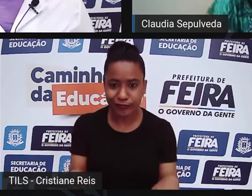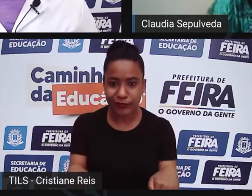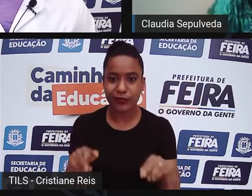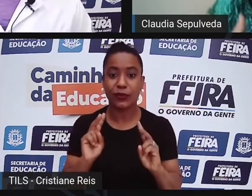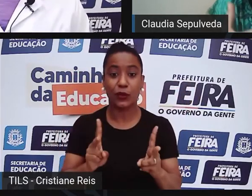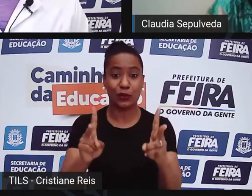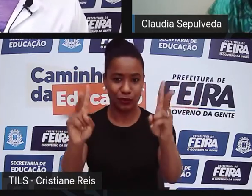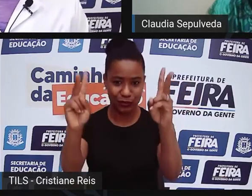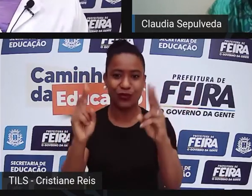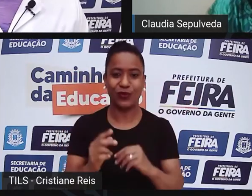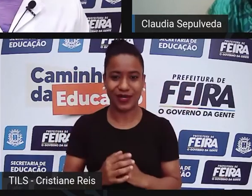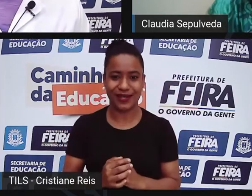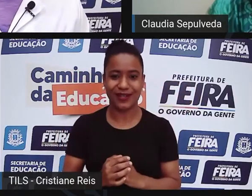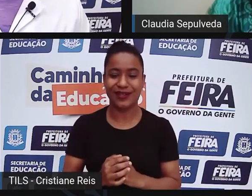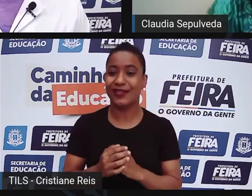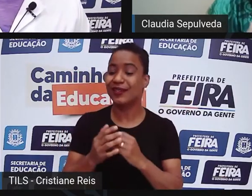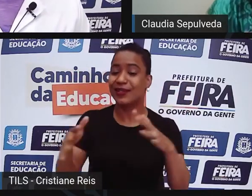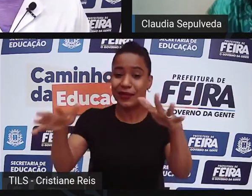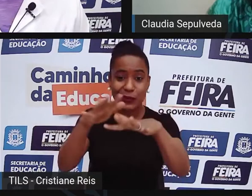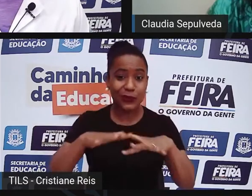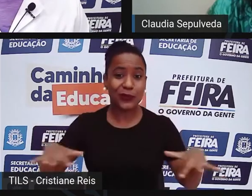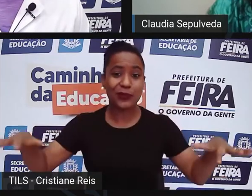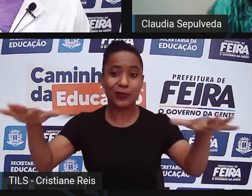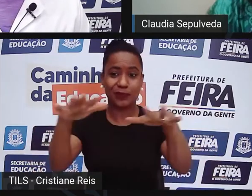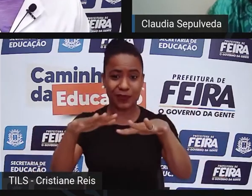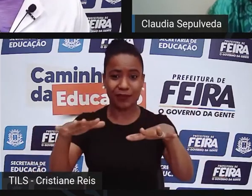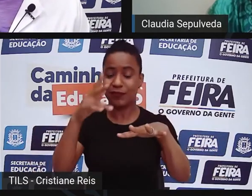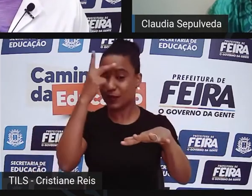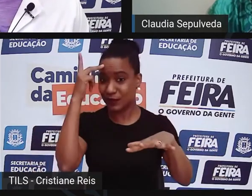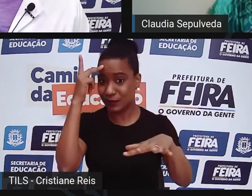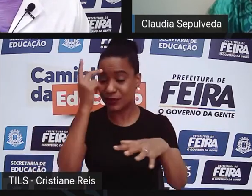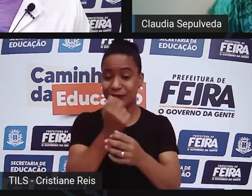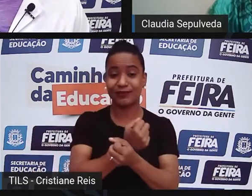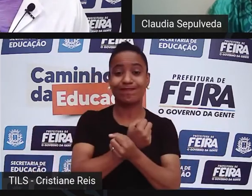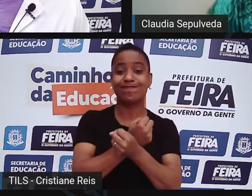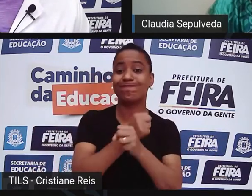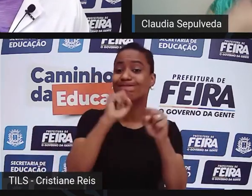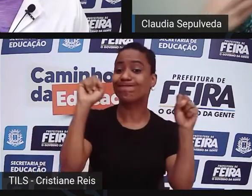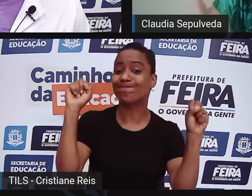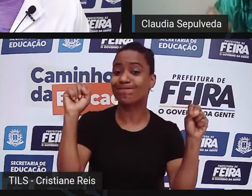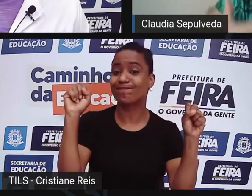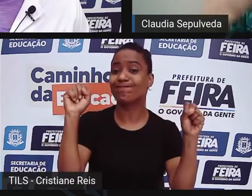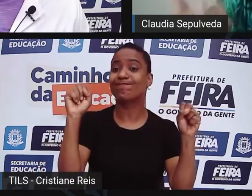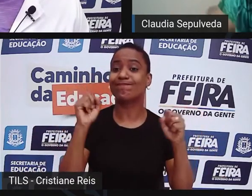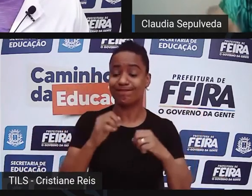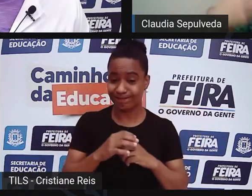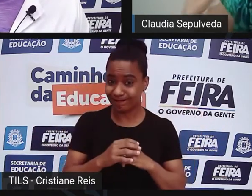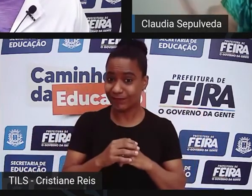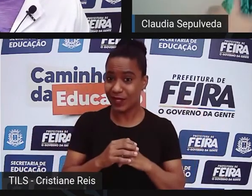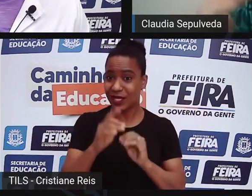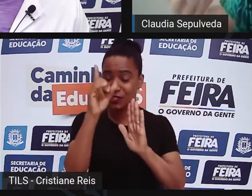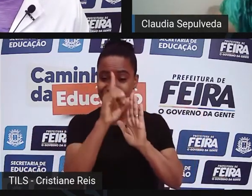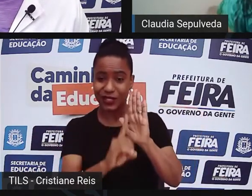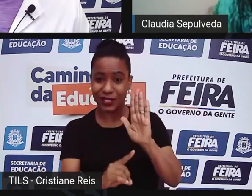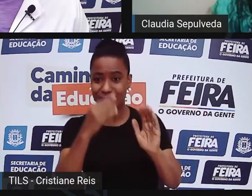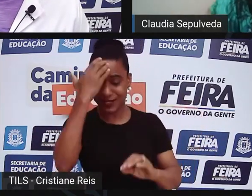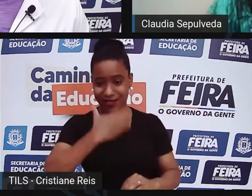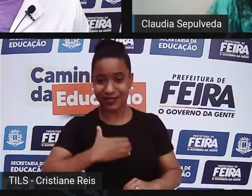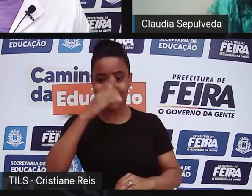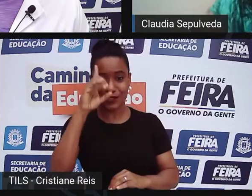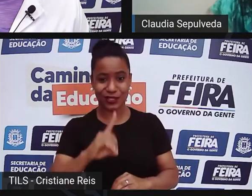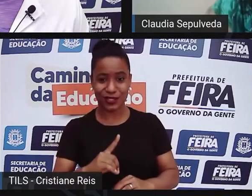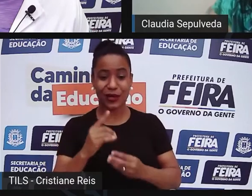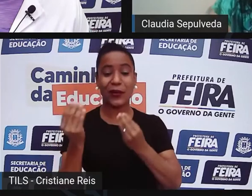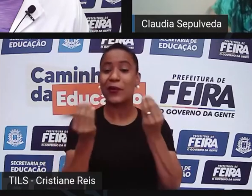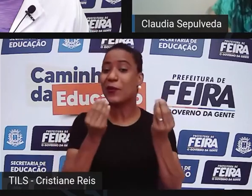O que fazer com essa massa de libertos e dar-lhes direito à cidadania, não dar-lhes? O que fazer com